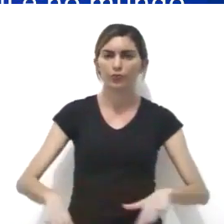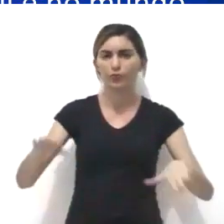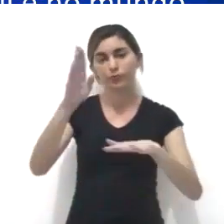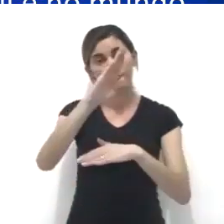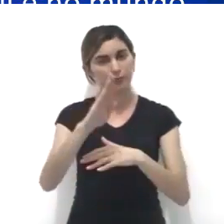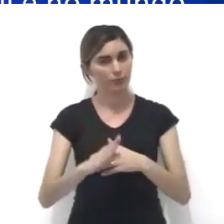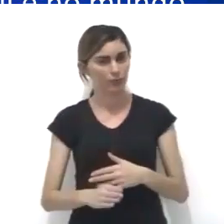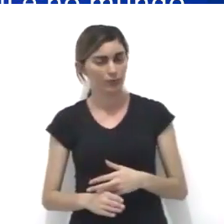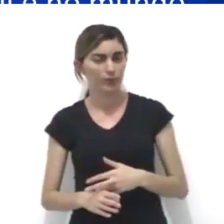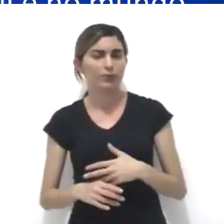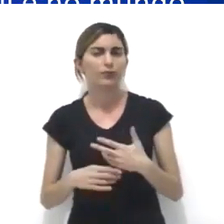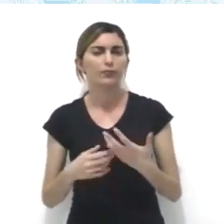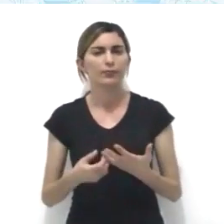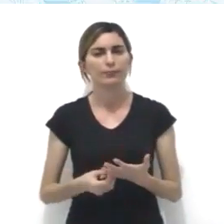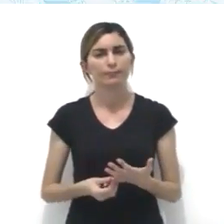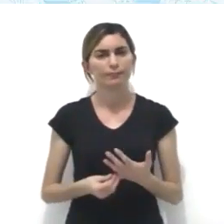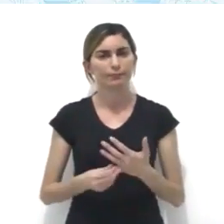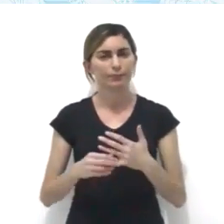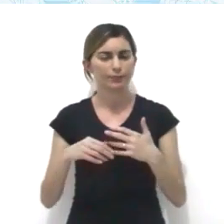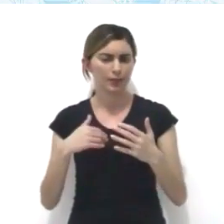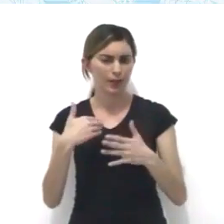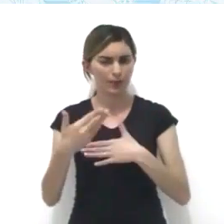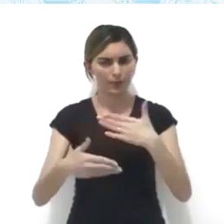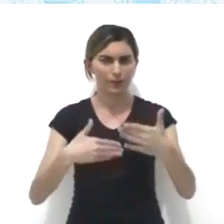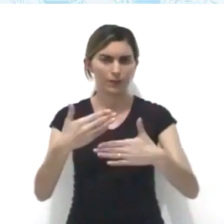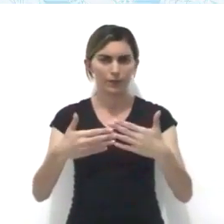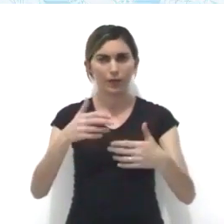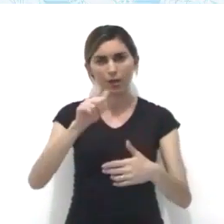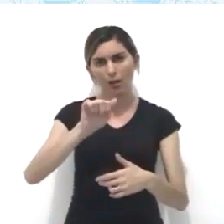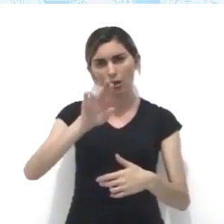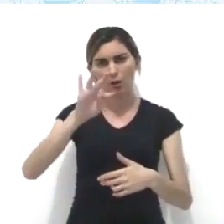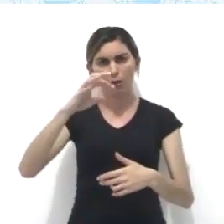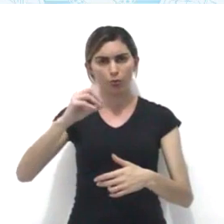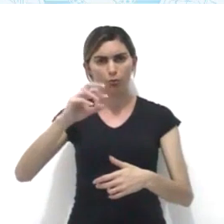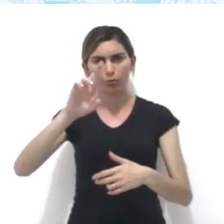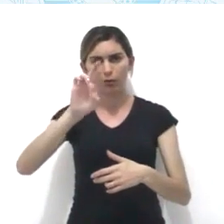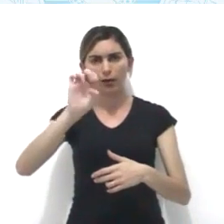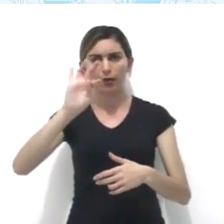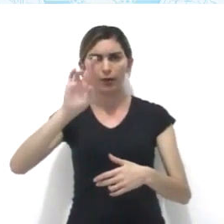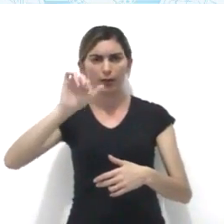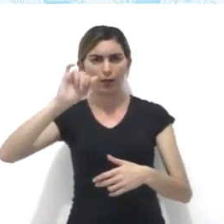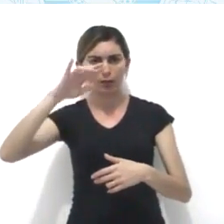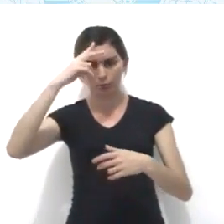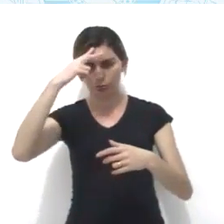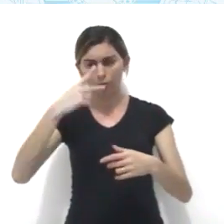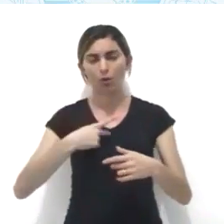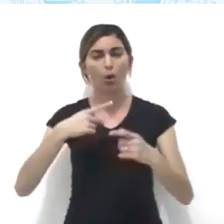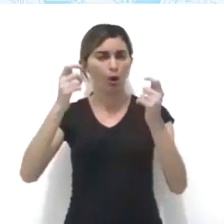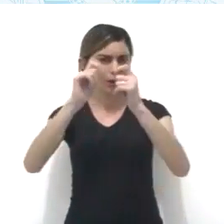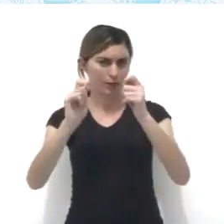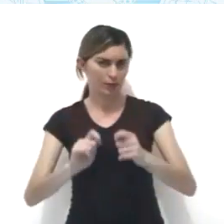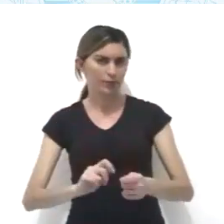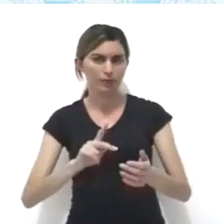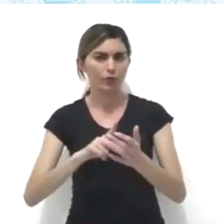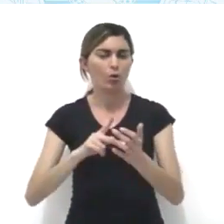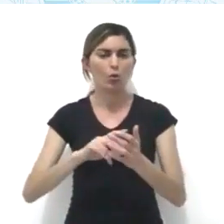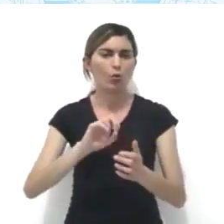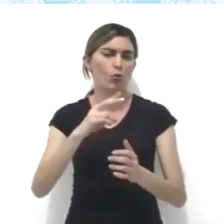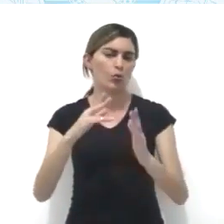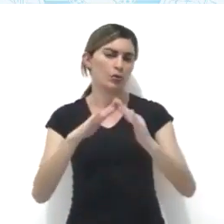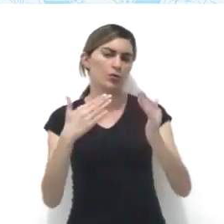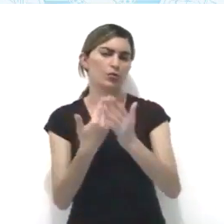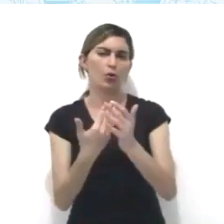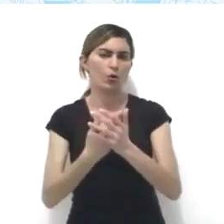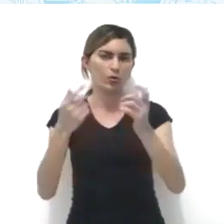e do Brasil. A produção de autorretrato não chega a ser um estilo artístico de fato ou uma